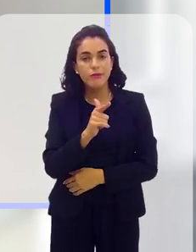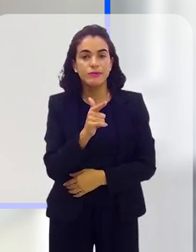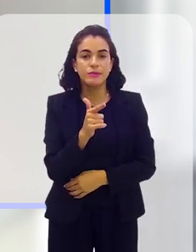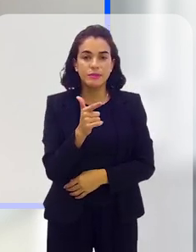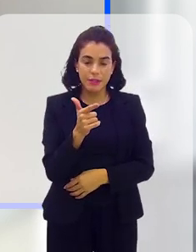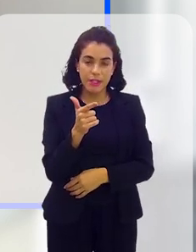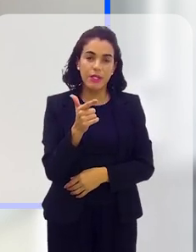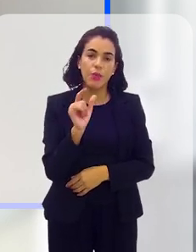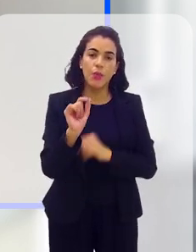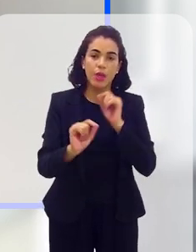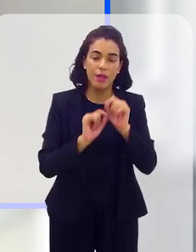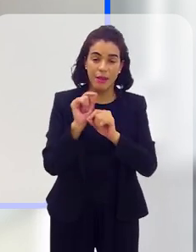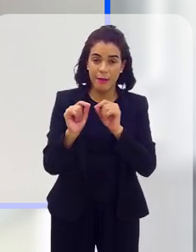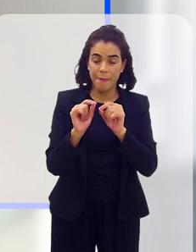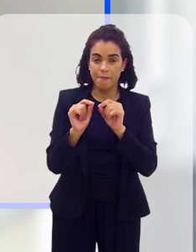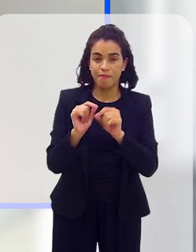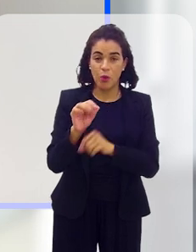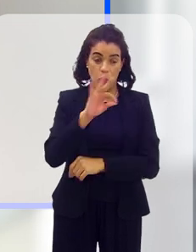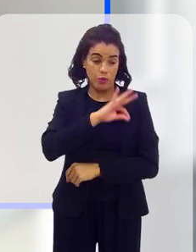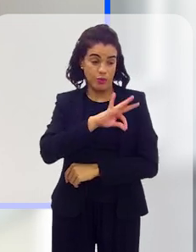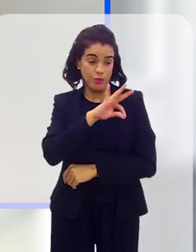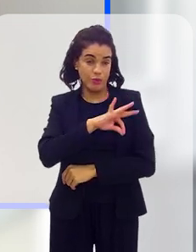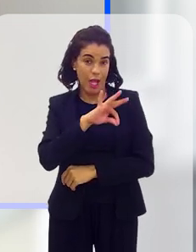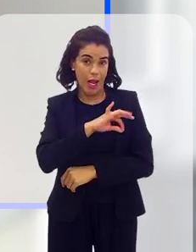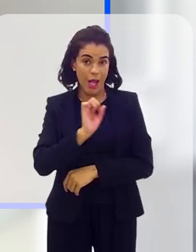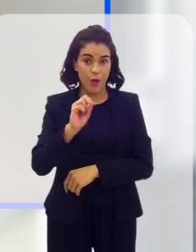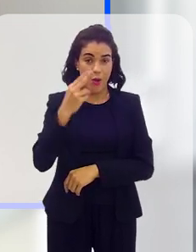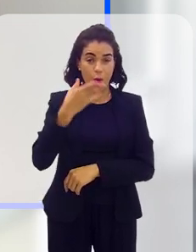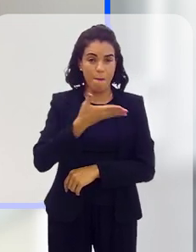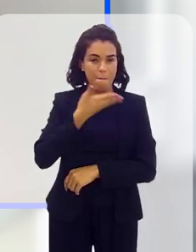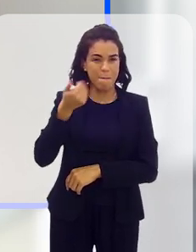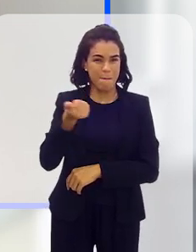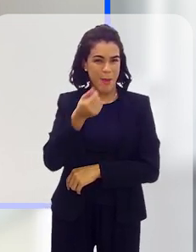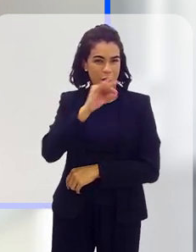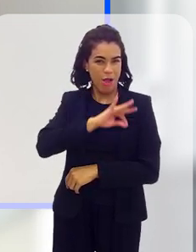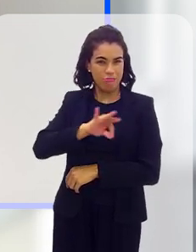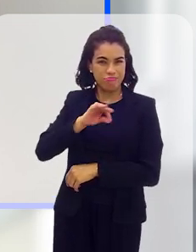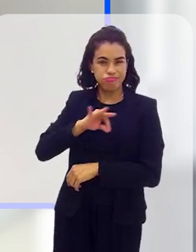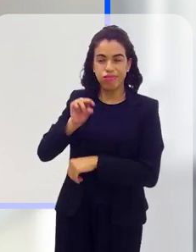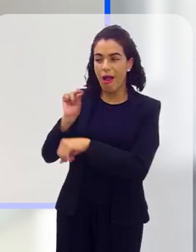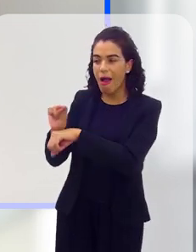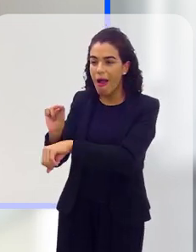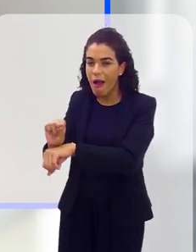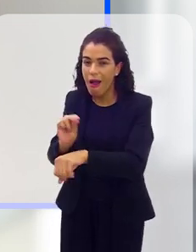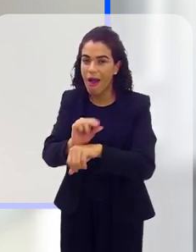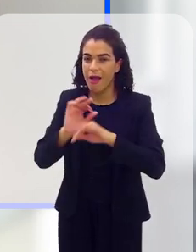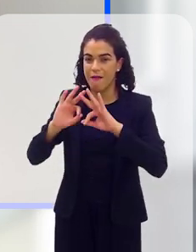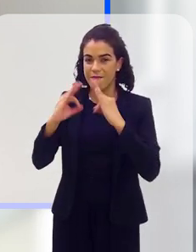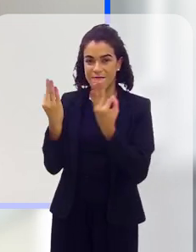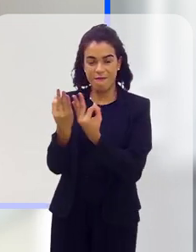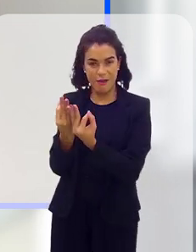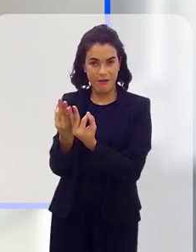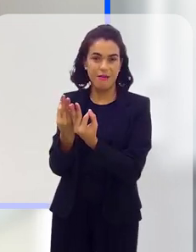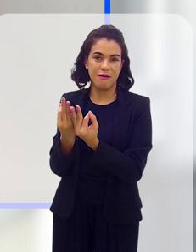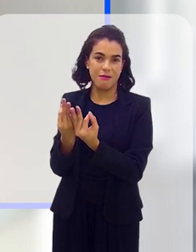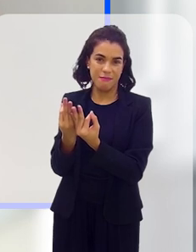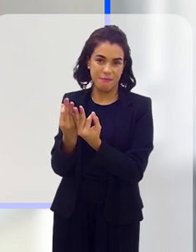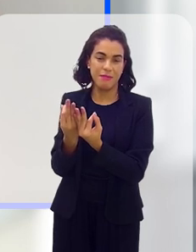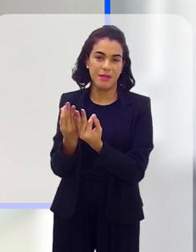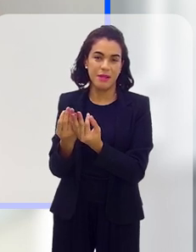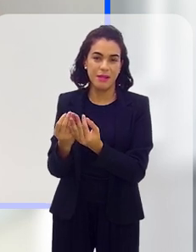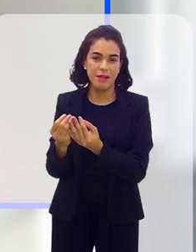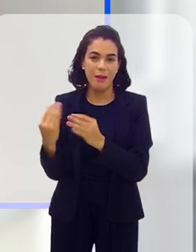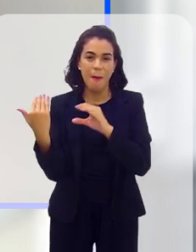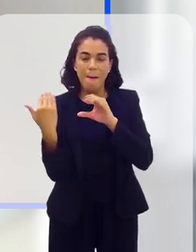consiga, dali, extrair, né, vamos supor, um salário ou uma melhor remuneração para que consiga sustentar essa família que ficou,